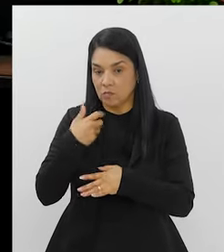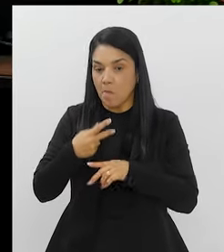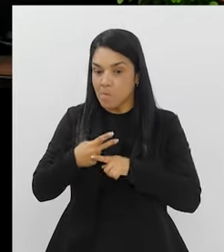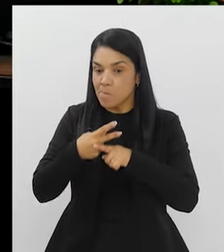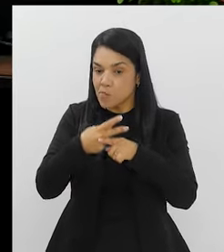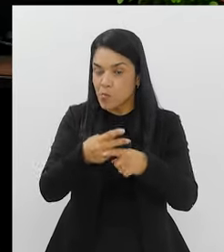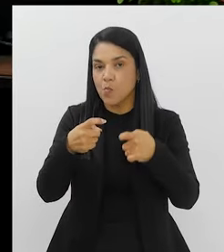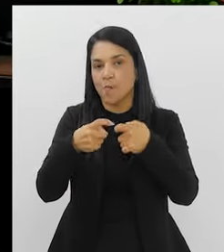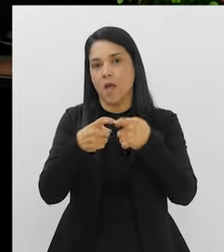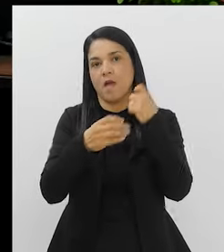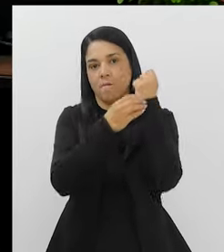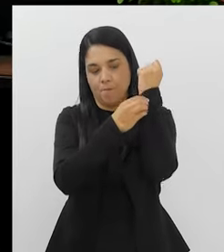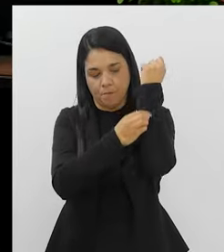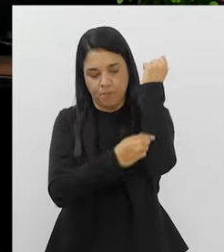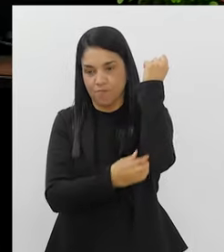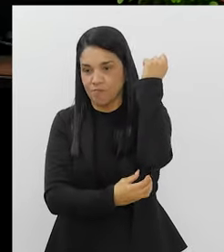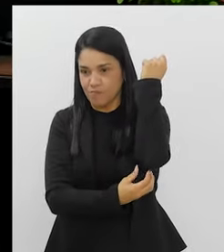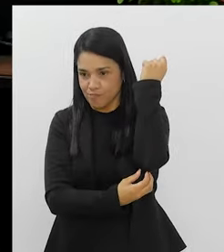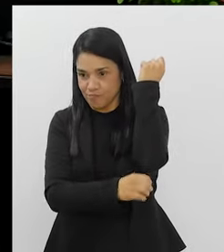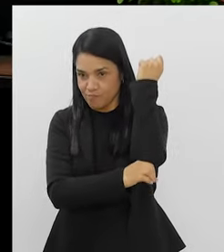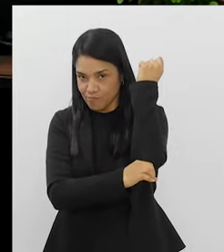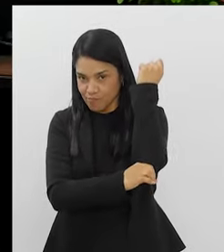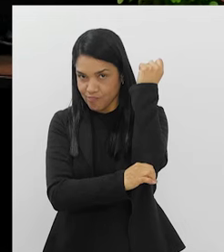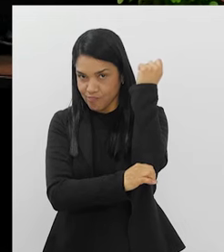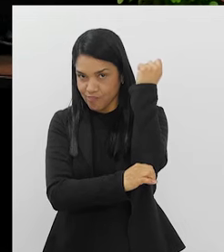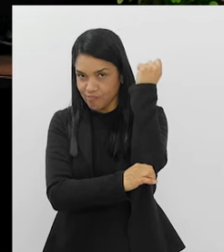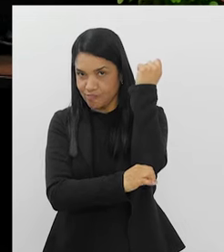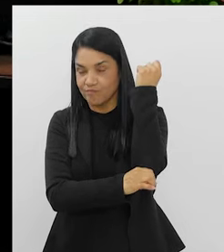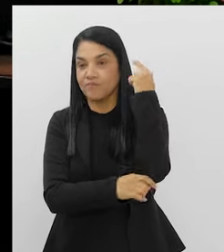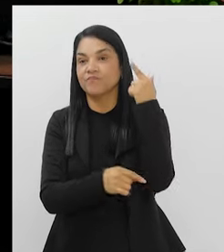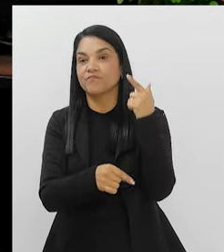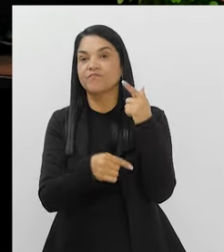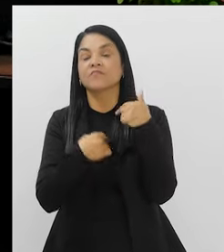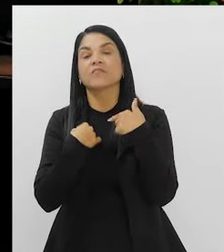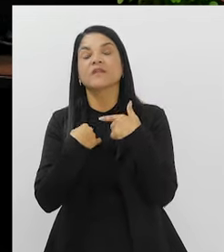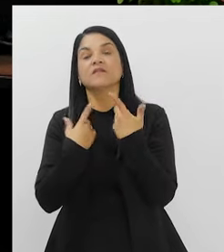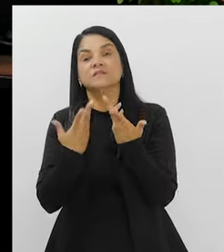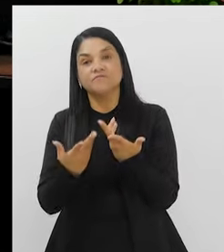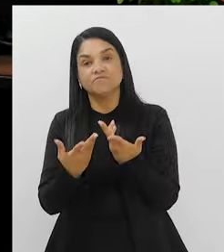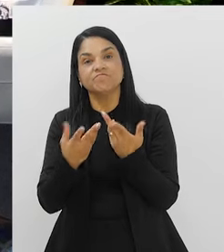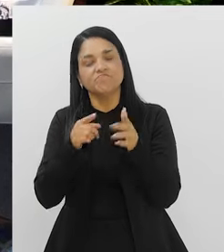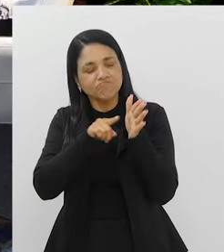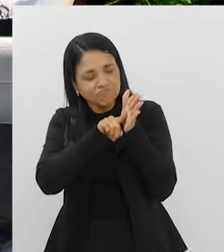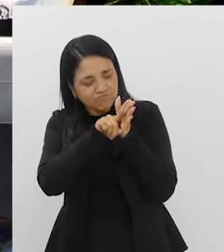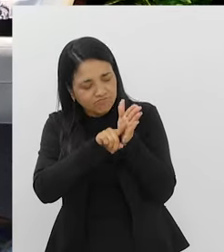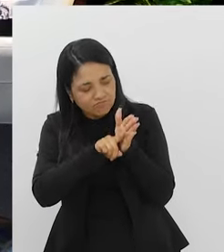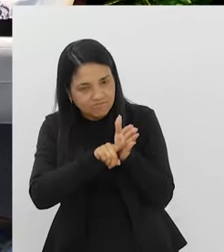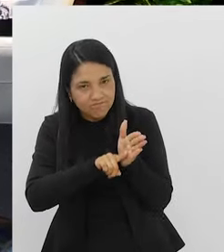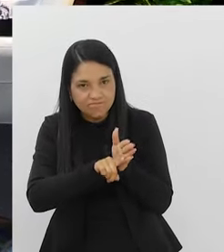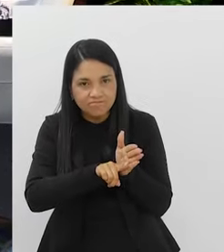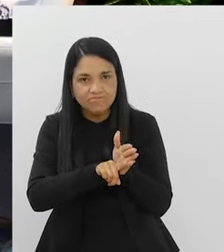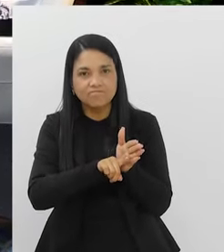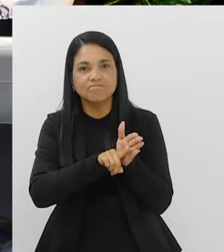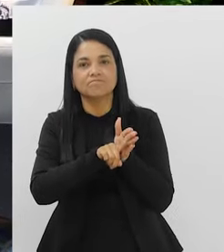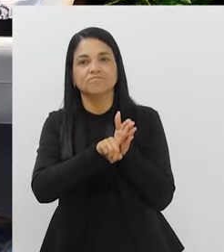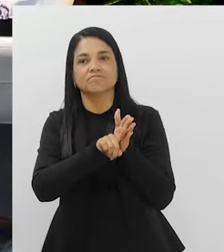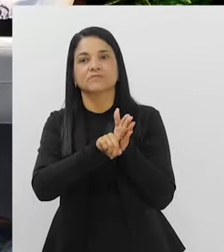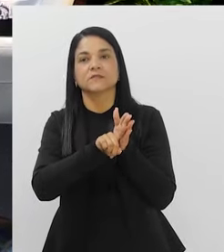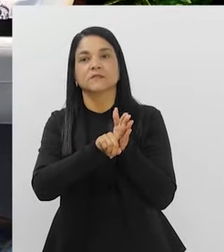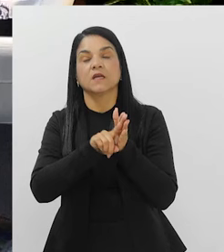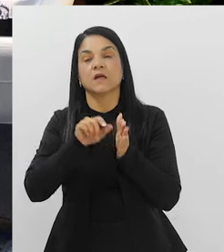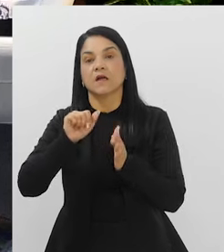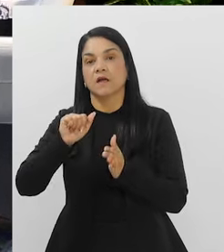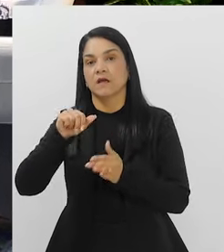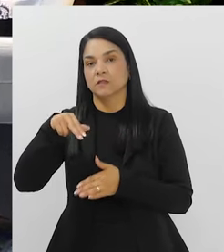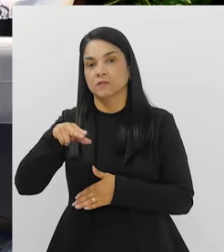anos, procure um proctologista, tá? Isso é muito importante. E a partir daí, nós vamos examinar, fazer um exame